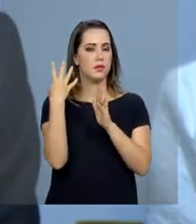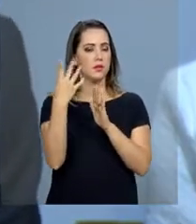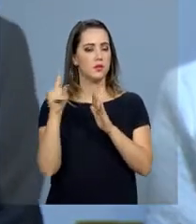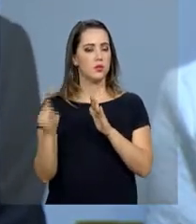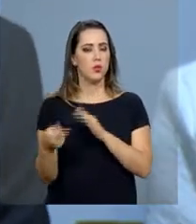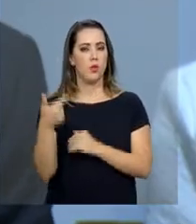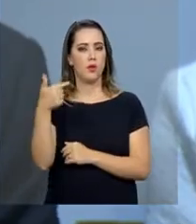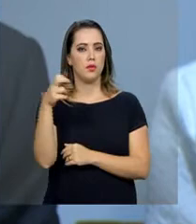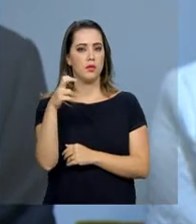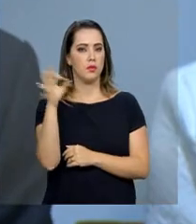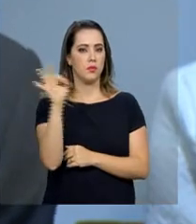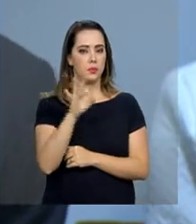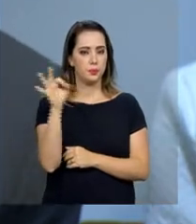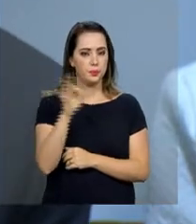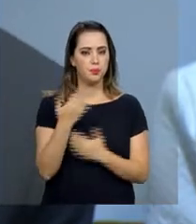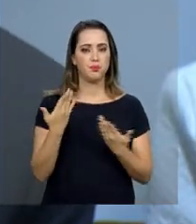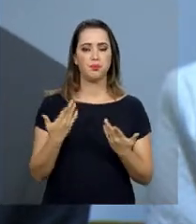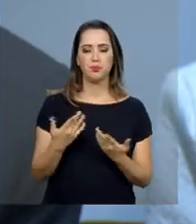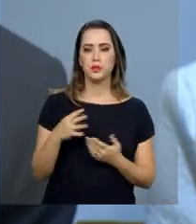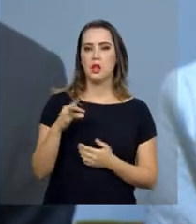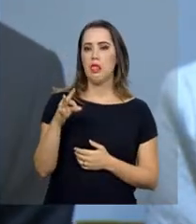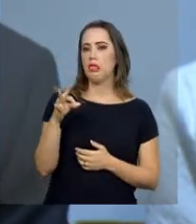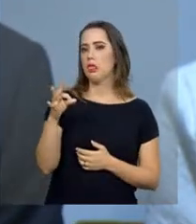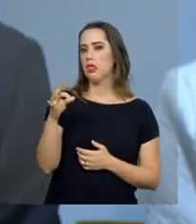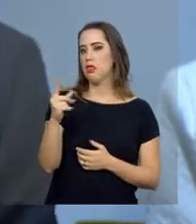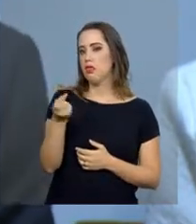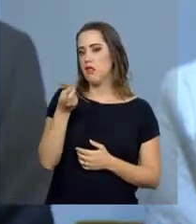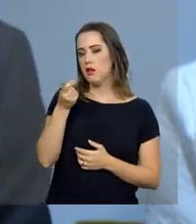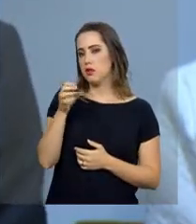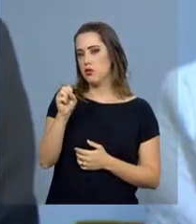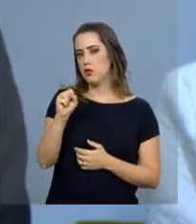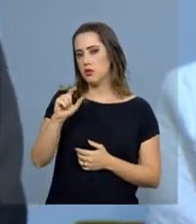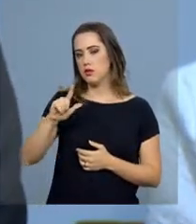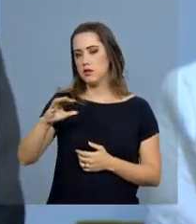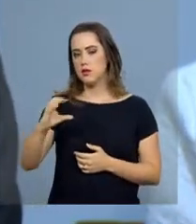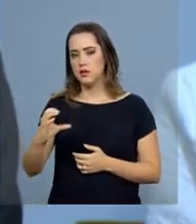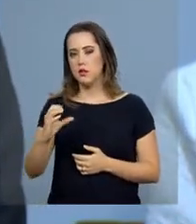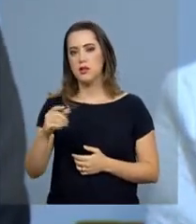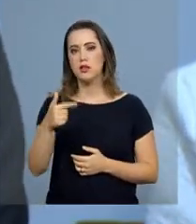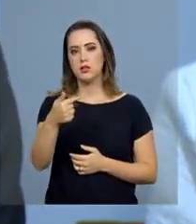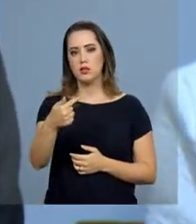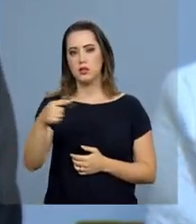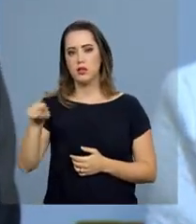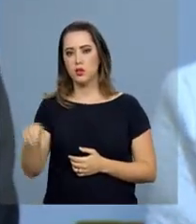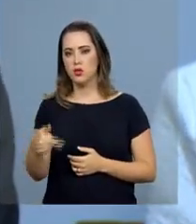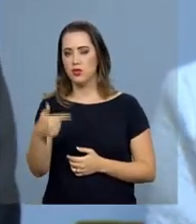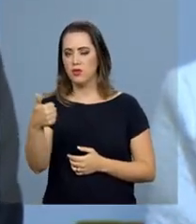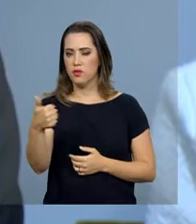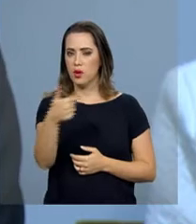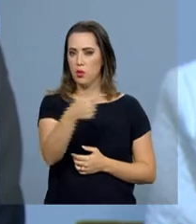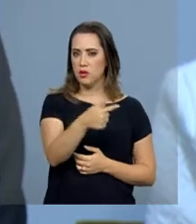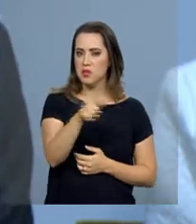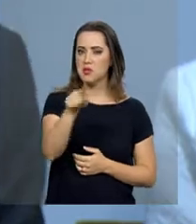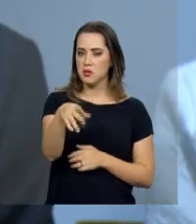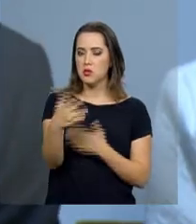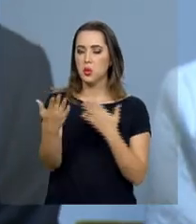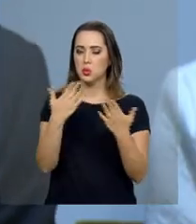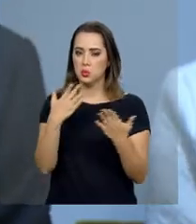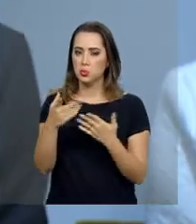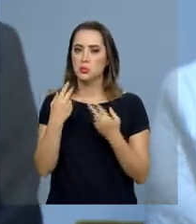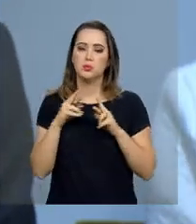taxa média Selic de R 7,17, são parâmetros absolutamente em linha com a